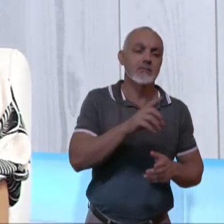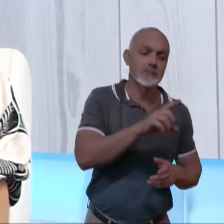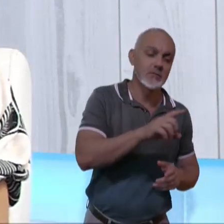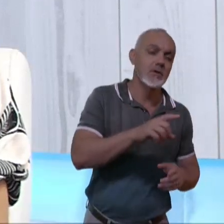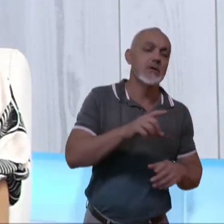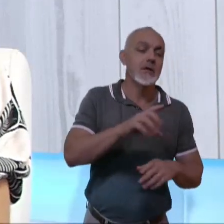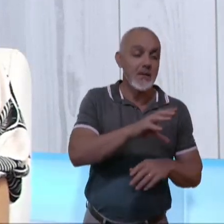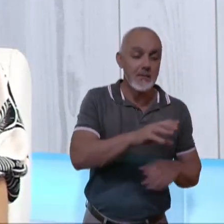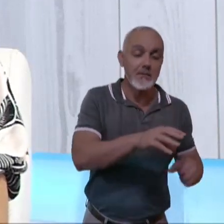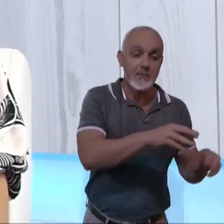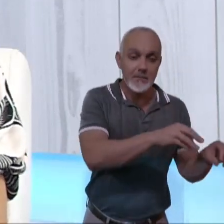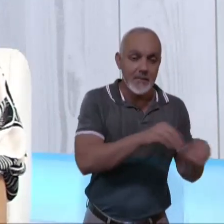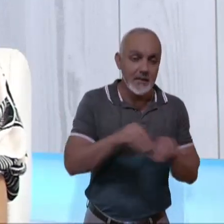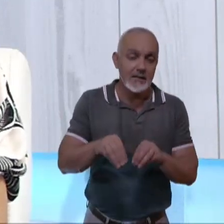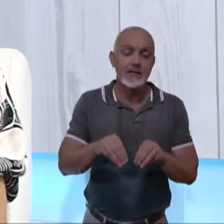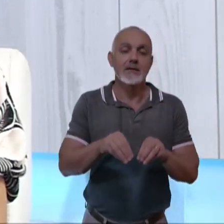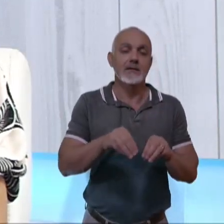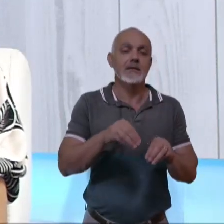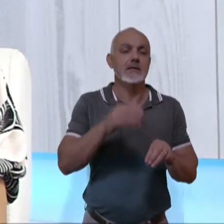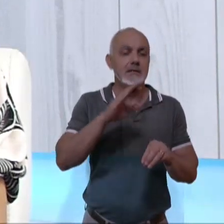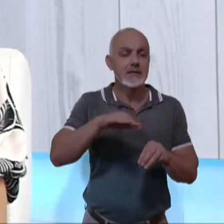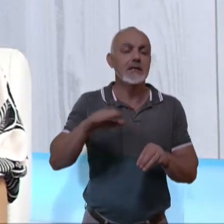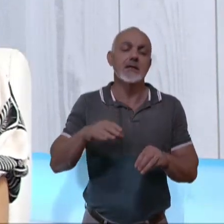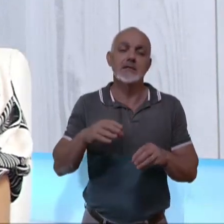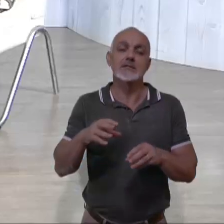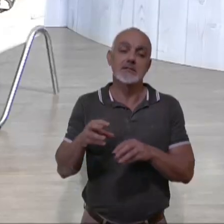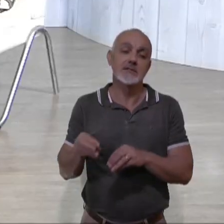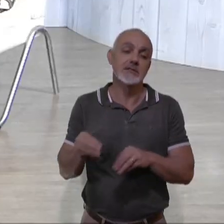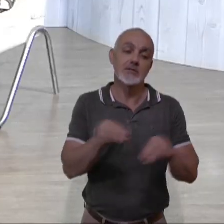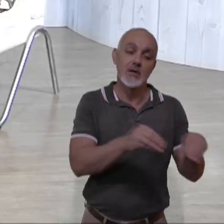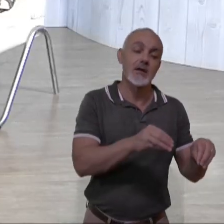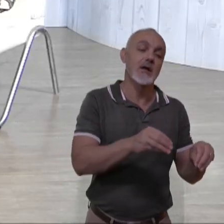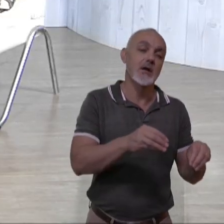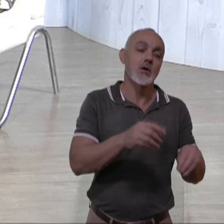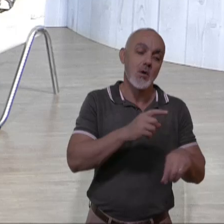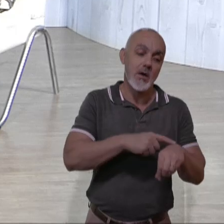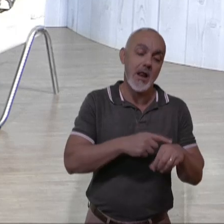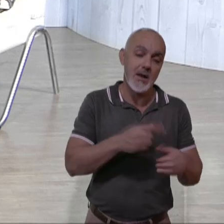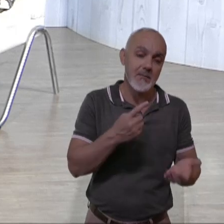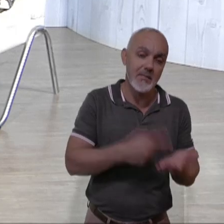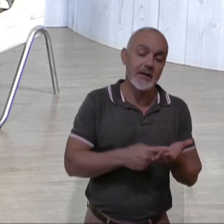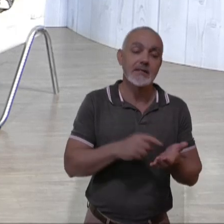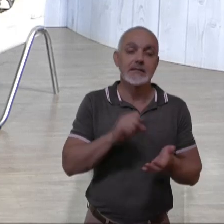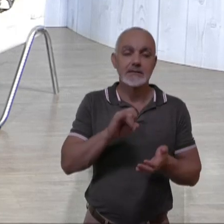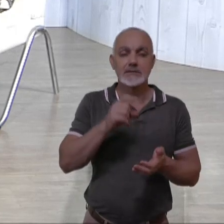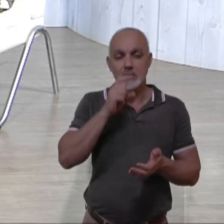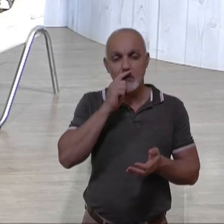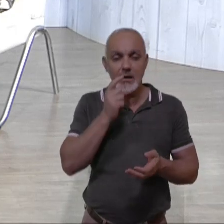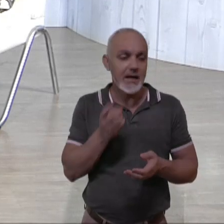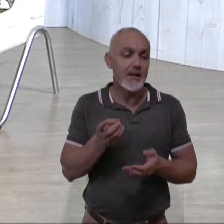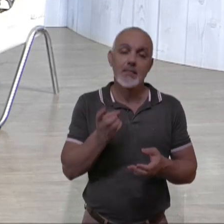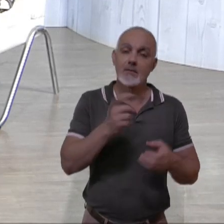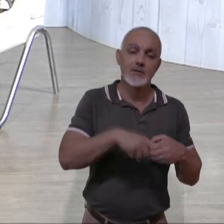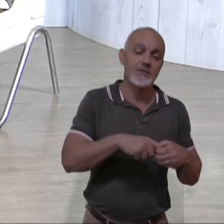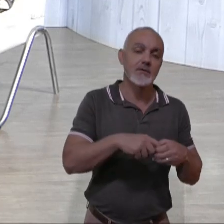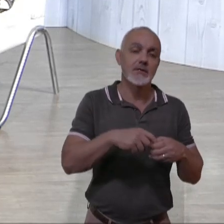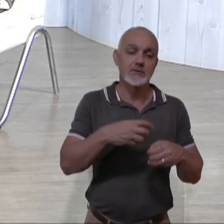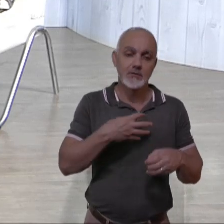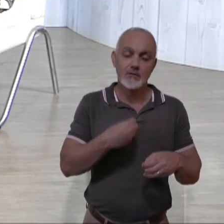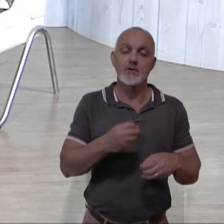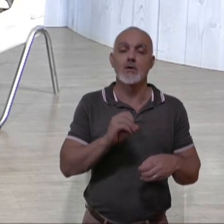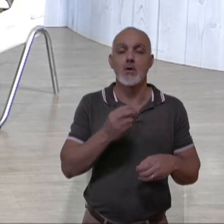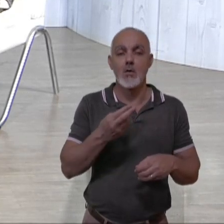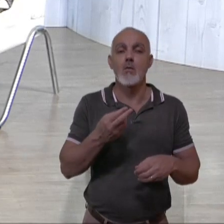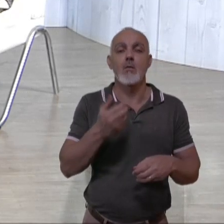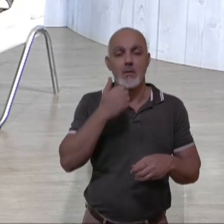com horário de retirada e horário de entrega. Ah, sim. E se o pai não devolvesse o filho naquele horário ou a mãe,